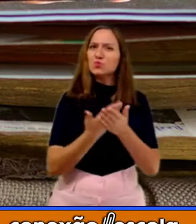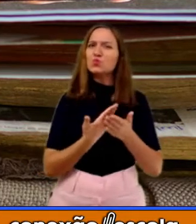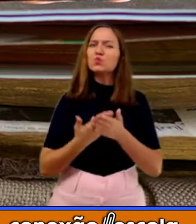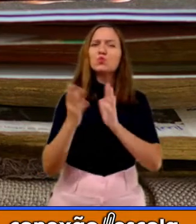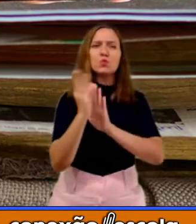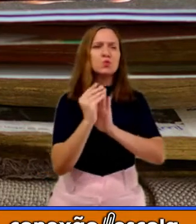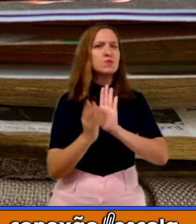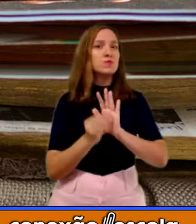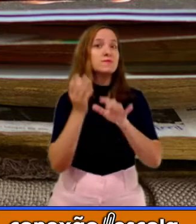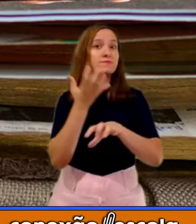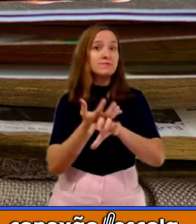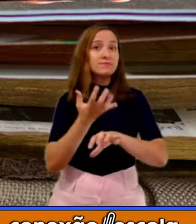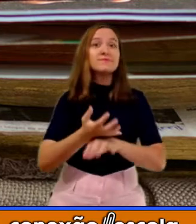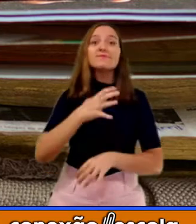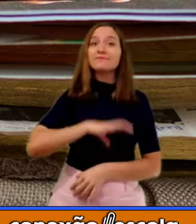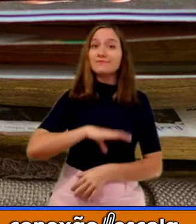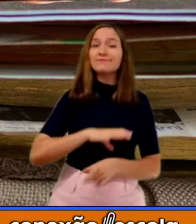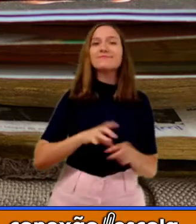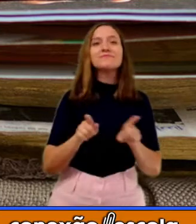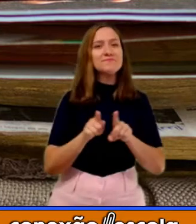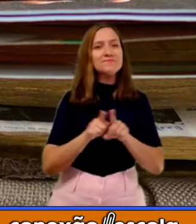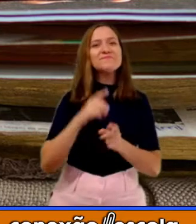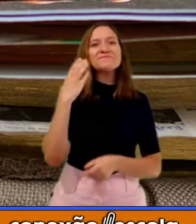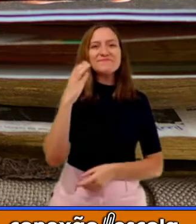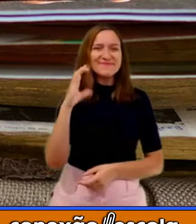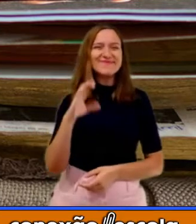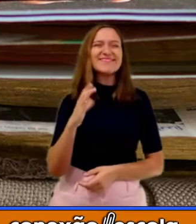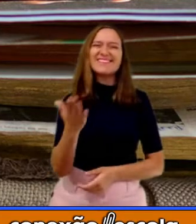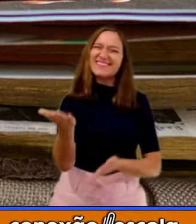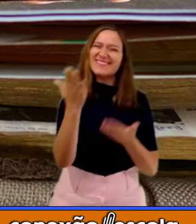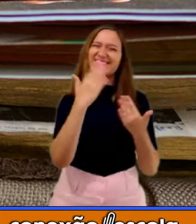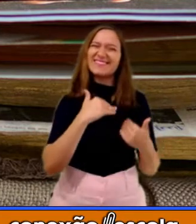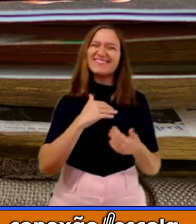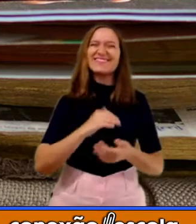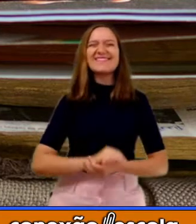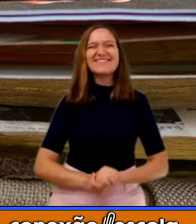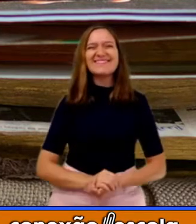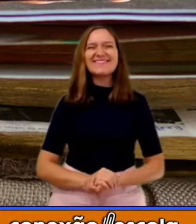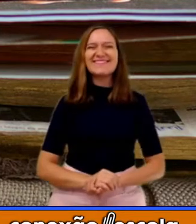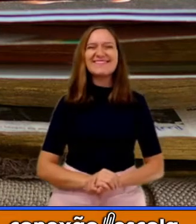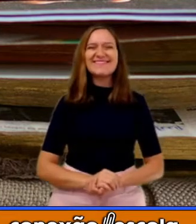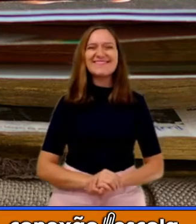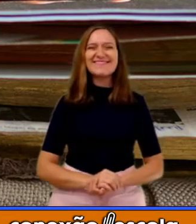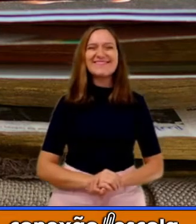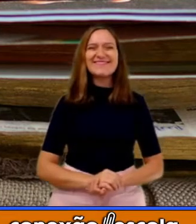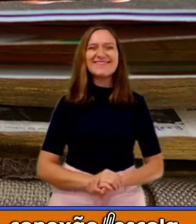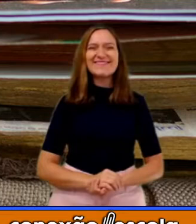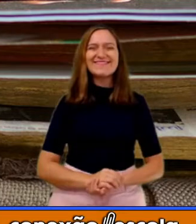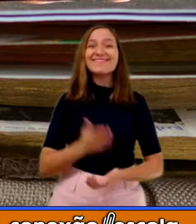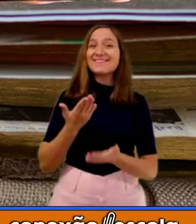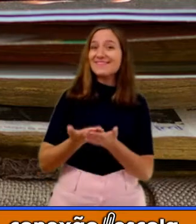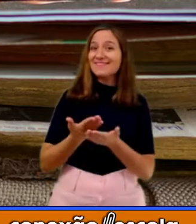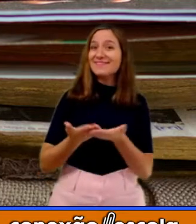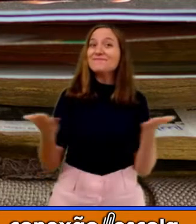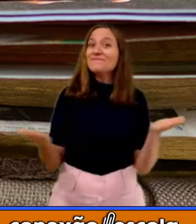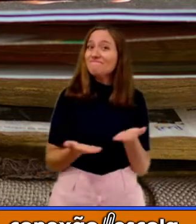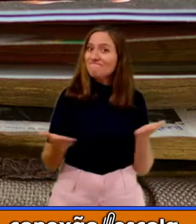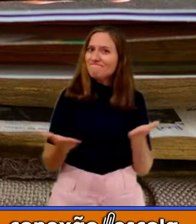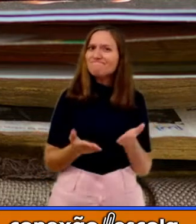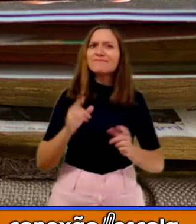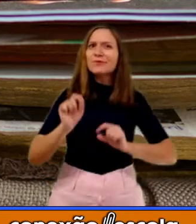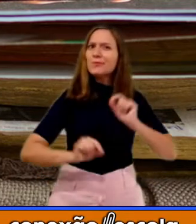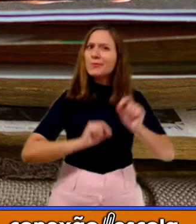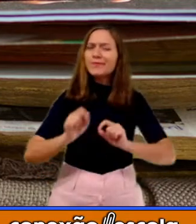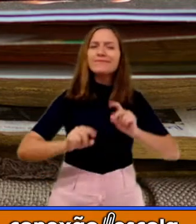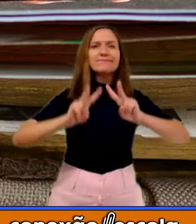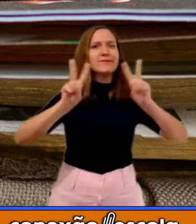língua portuguesa e ciências da natureza. Venham comigo? A nossa aula hoje, nós vamos falar